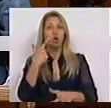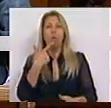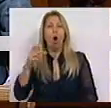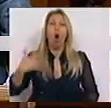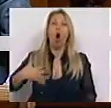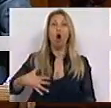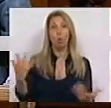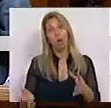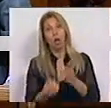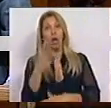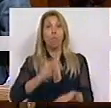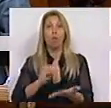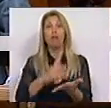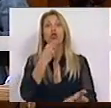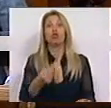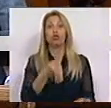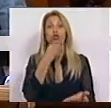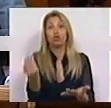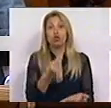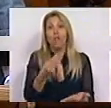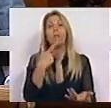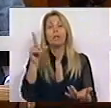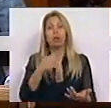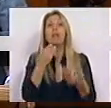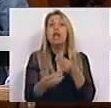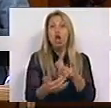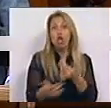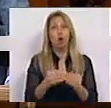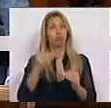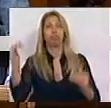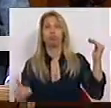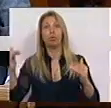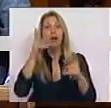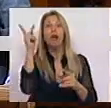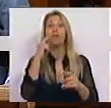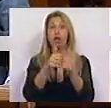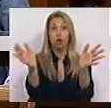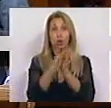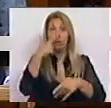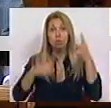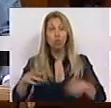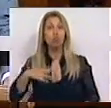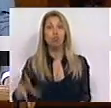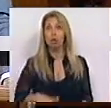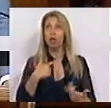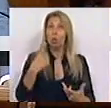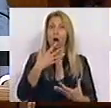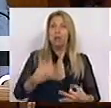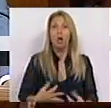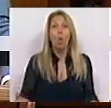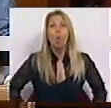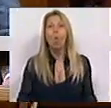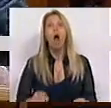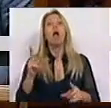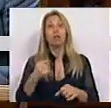também nos idosos. Cria desigualdades. Cria incerteza. Cria estabilidade na vida de todos os portugueses e na vida de todos os agentes económicos. Degrada